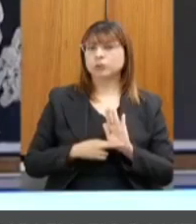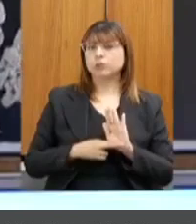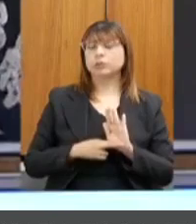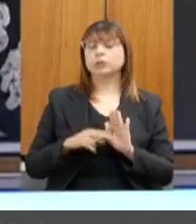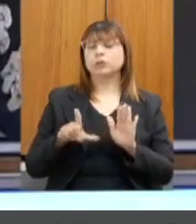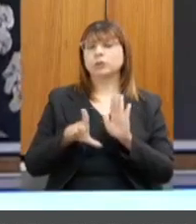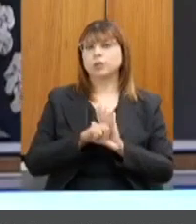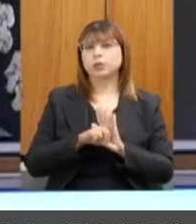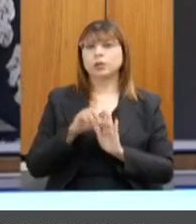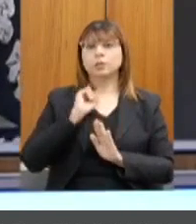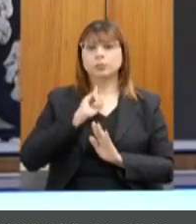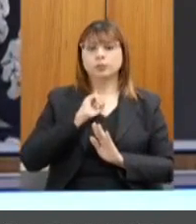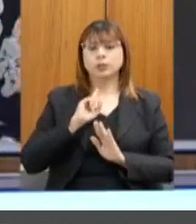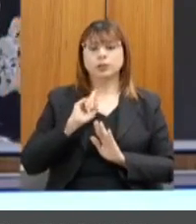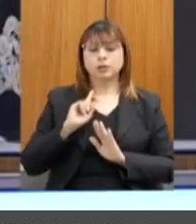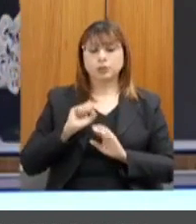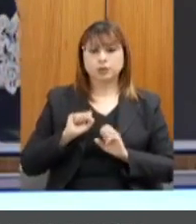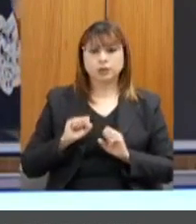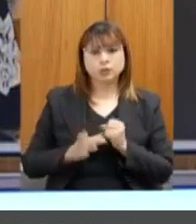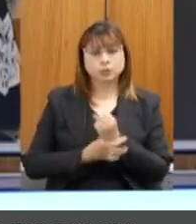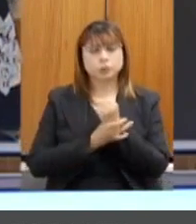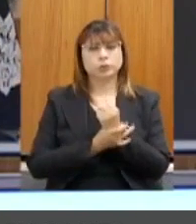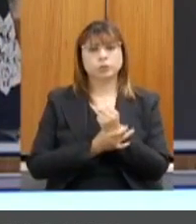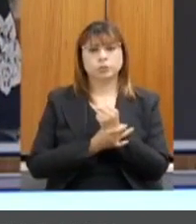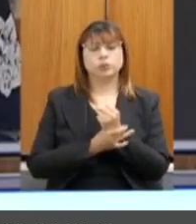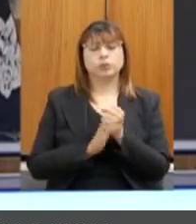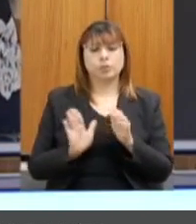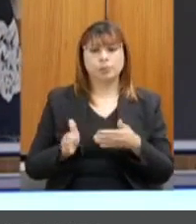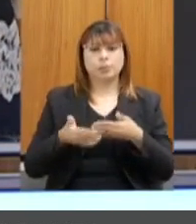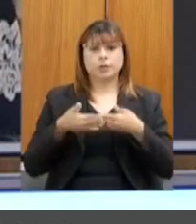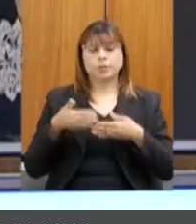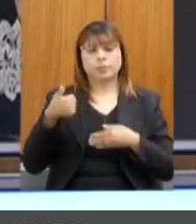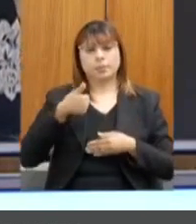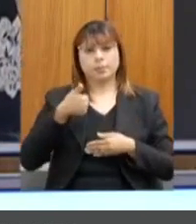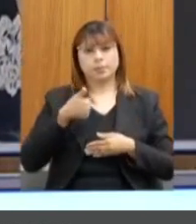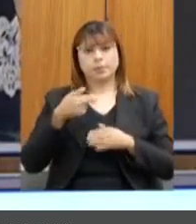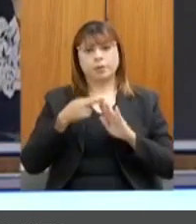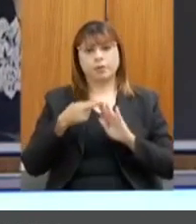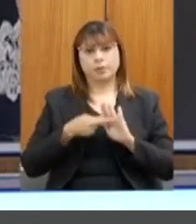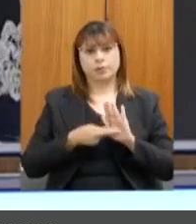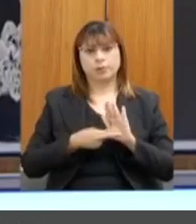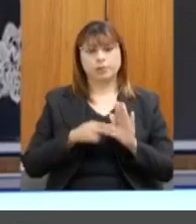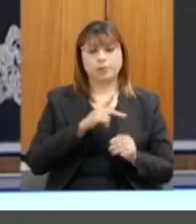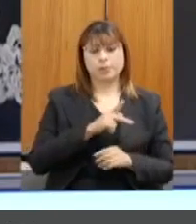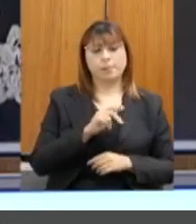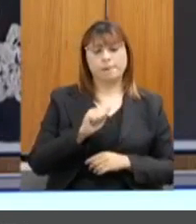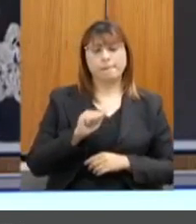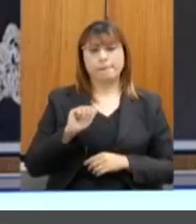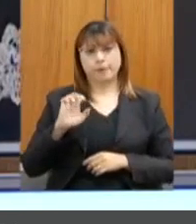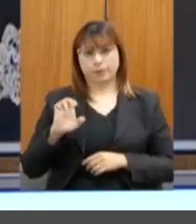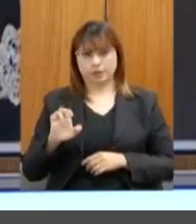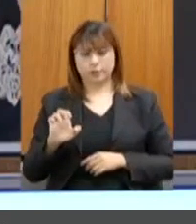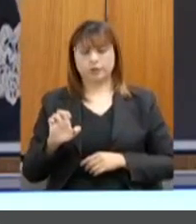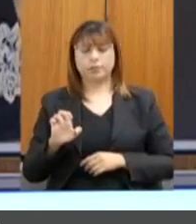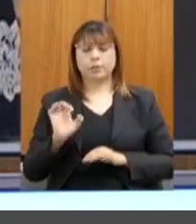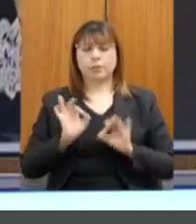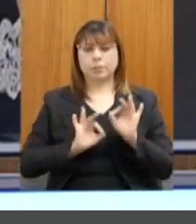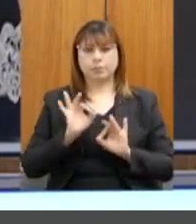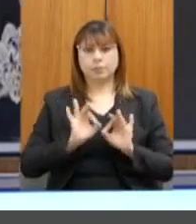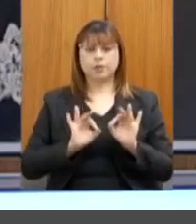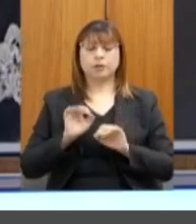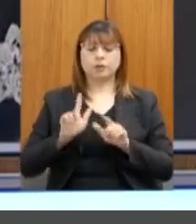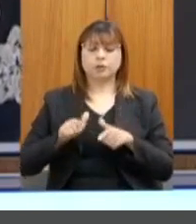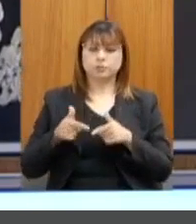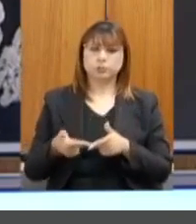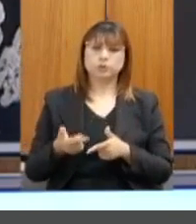Segurança de Barragens. O primeiro regulamento, que é o regulamento do PAE, do Plano de Ação Emergencial, que